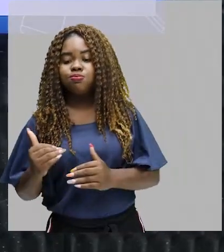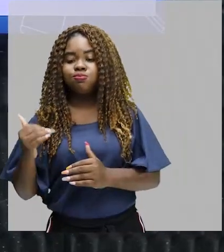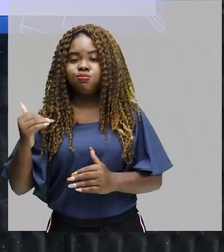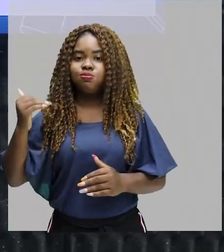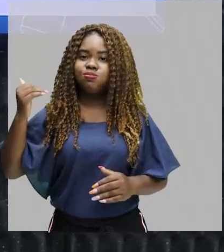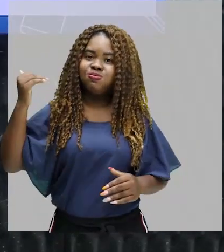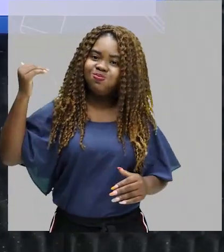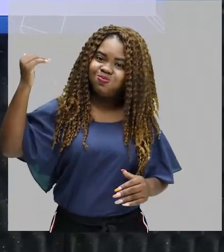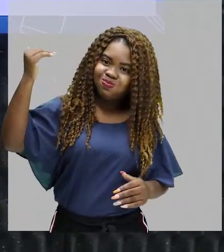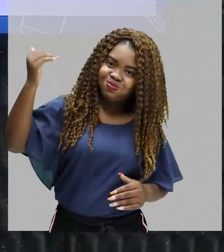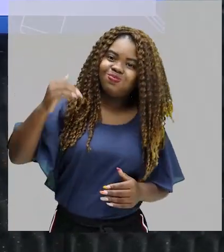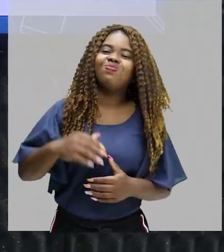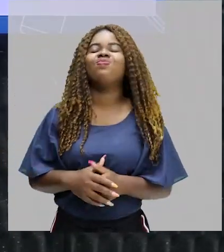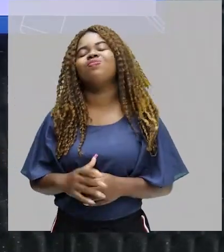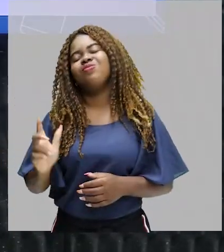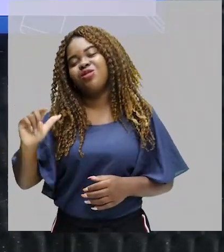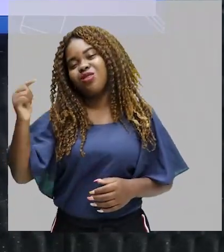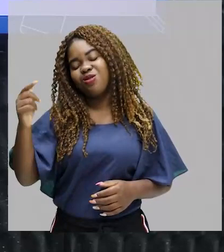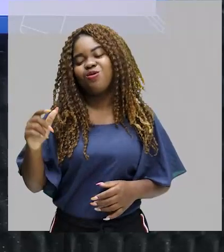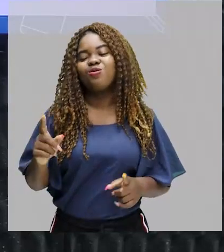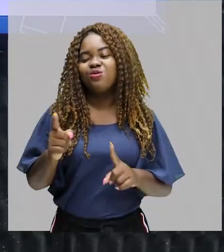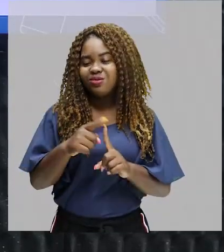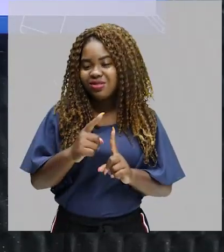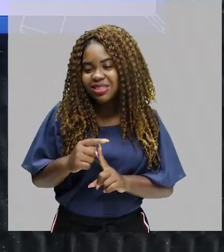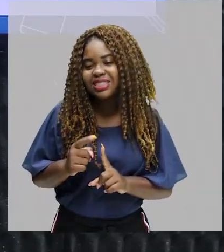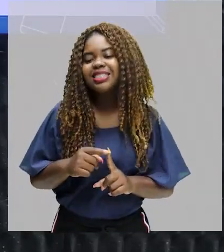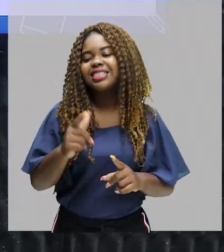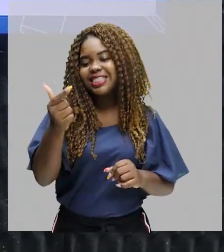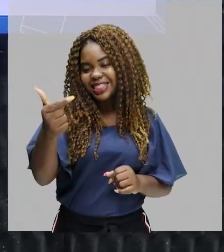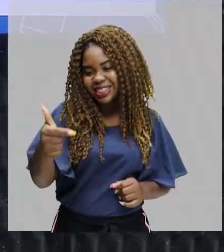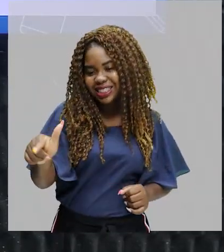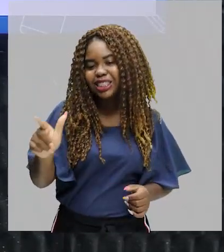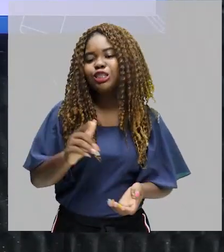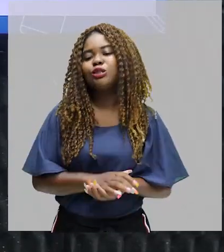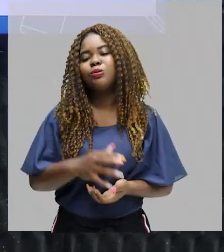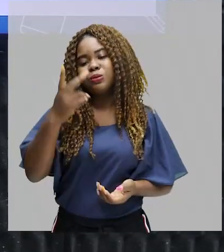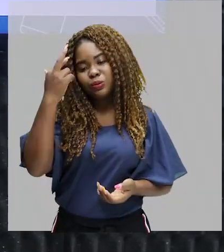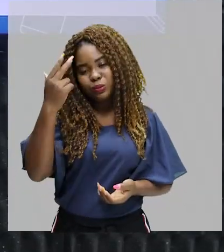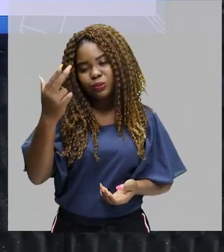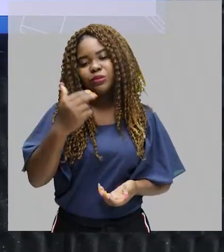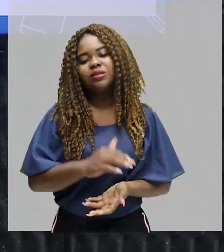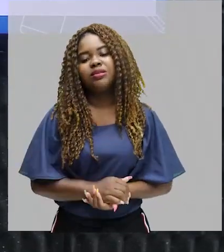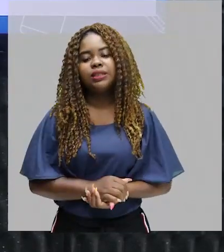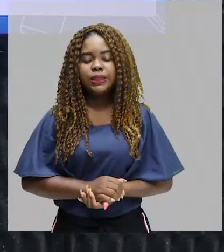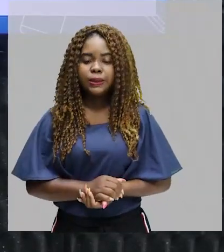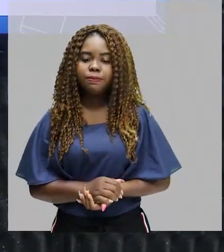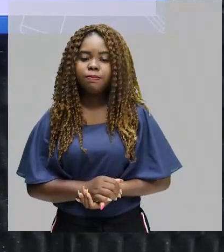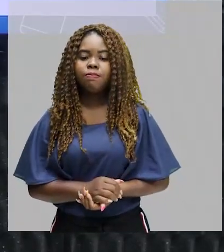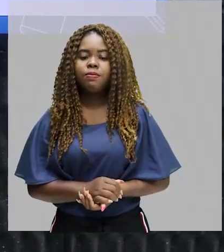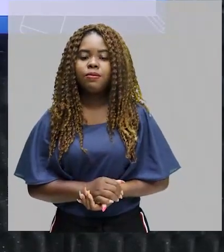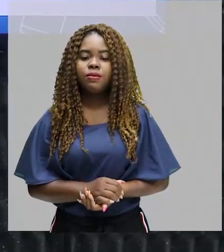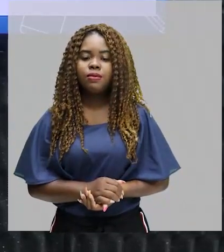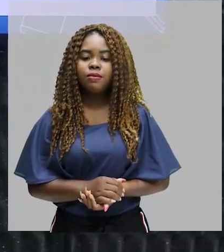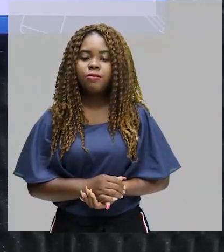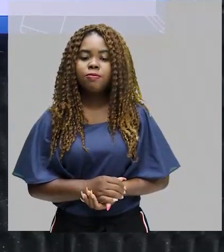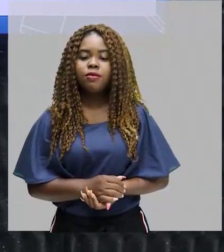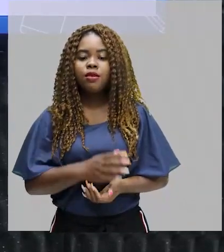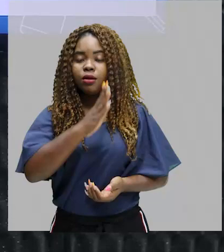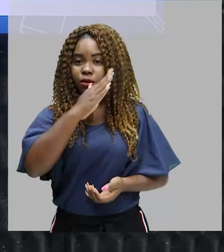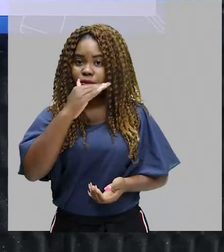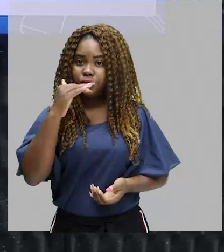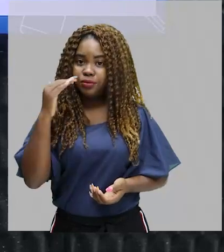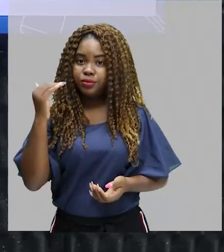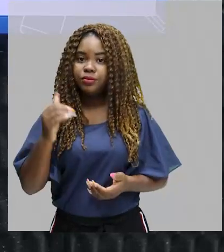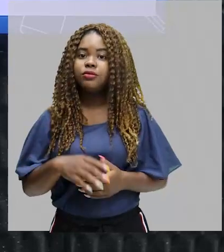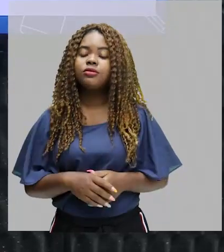turma da Mônica tem uma outra possibilidade de continuar essas histórias agora acompanhando o público adolescente também.